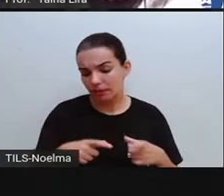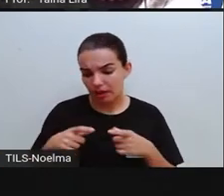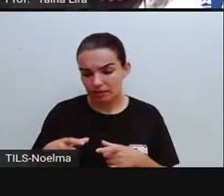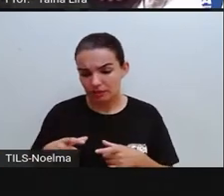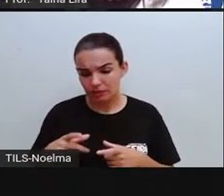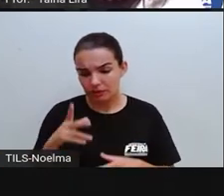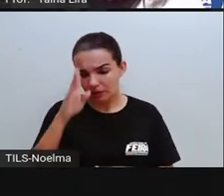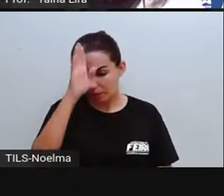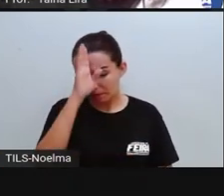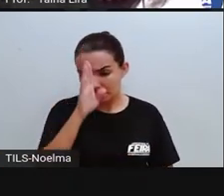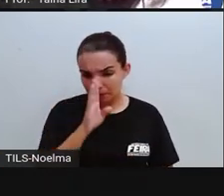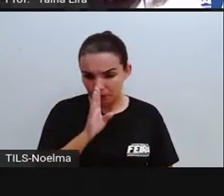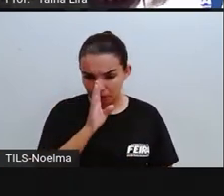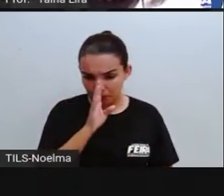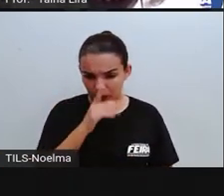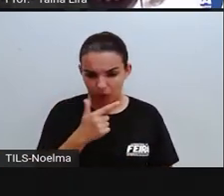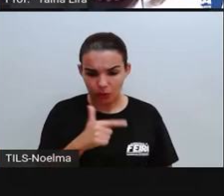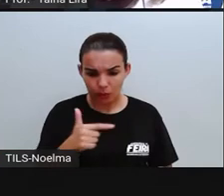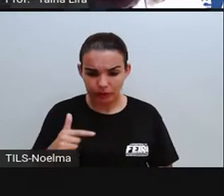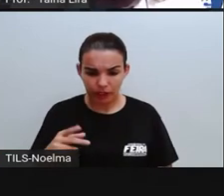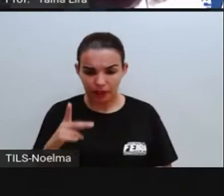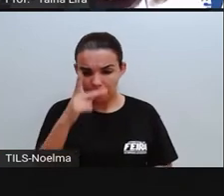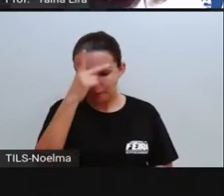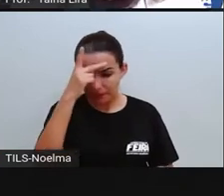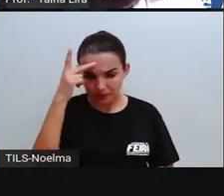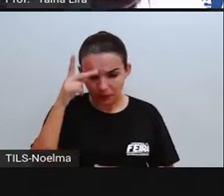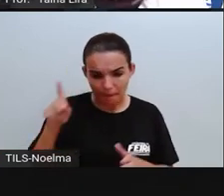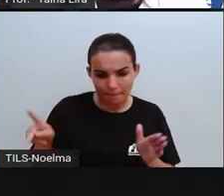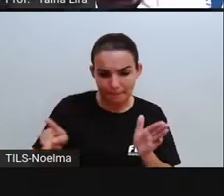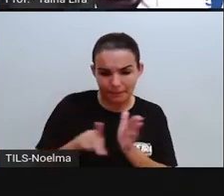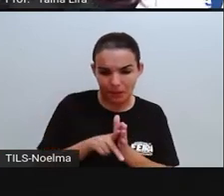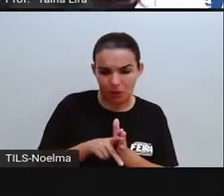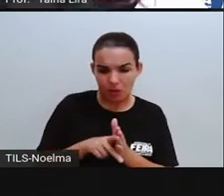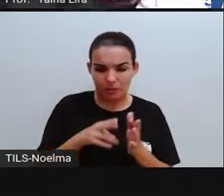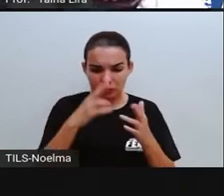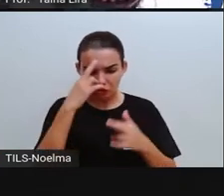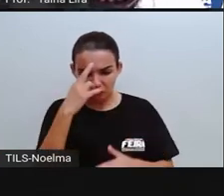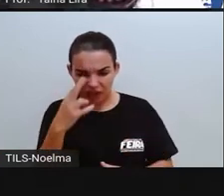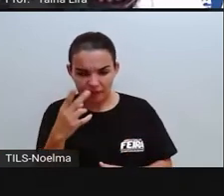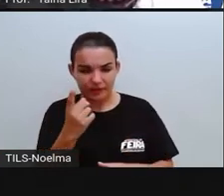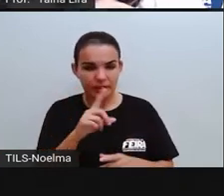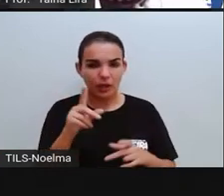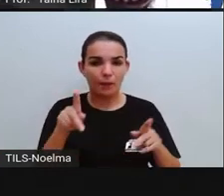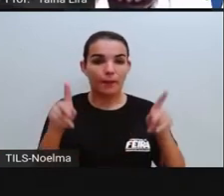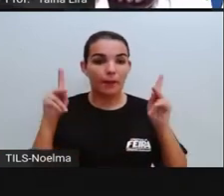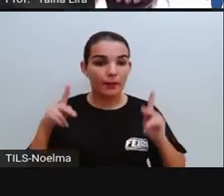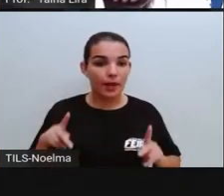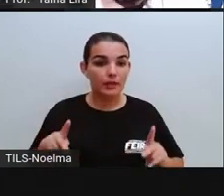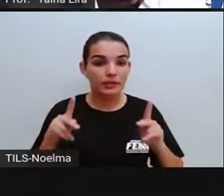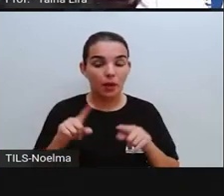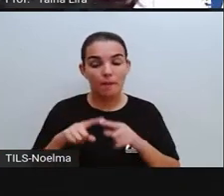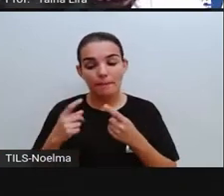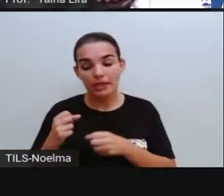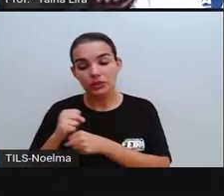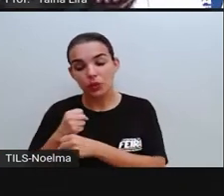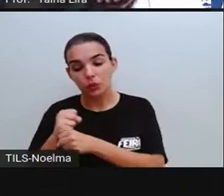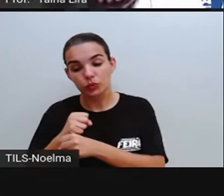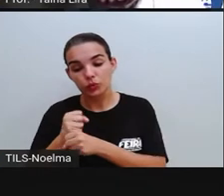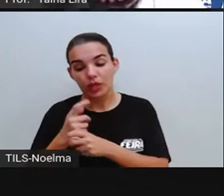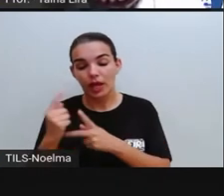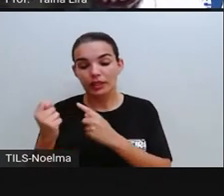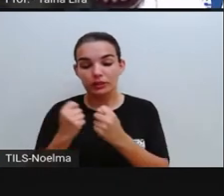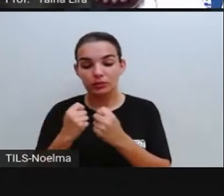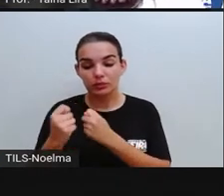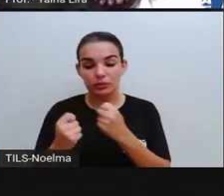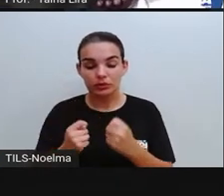não têm um dono, né? Pertencem à população, mas são construídos e administrados